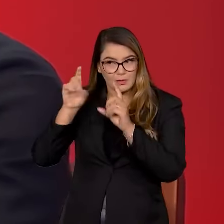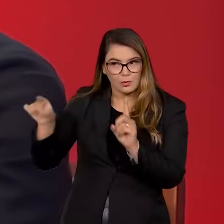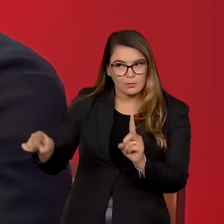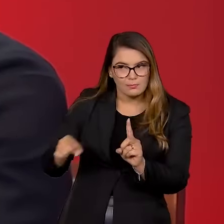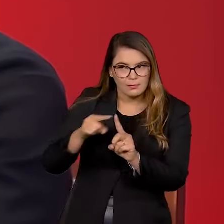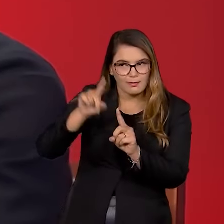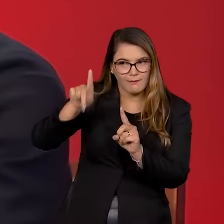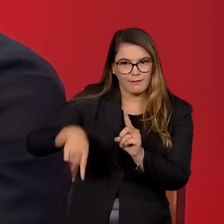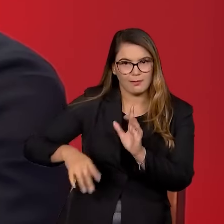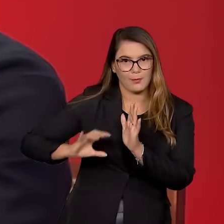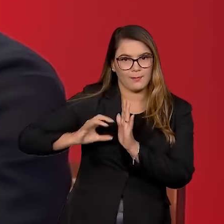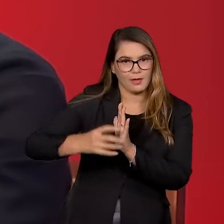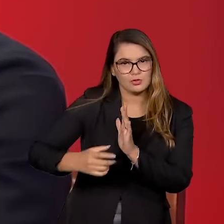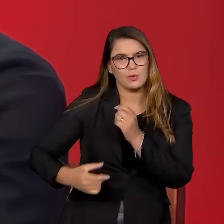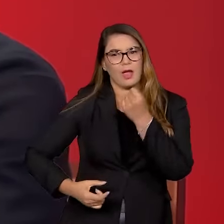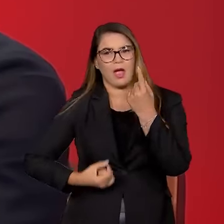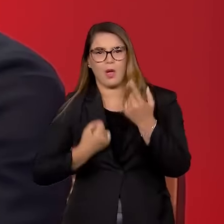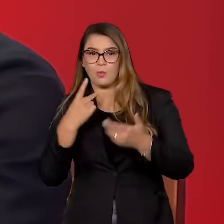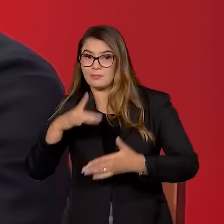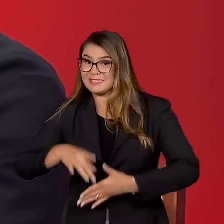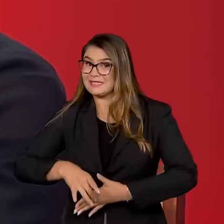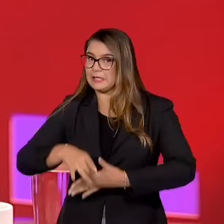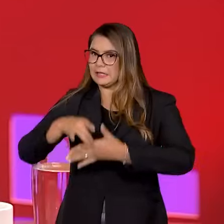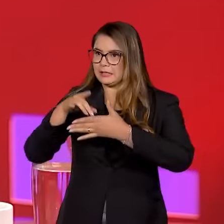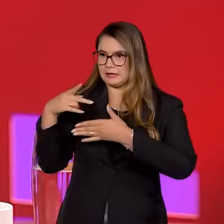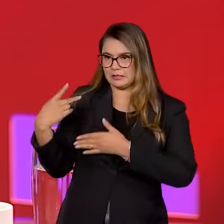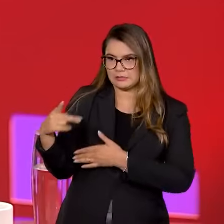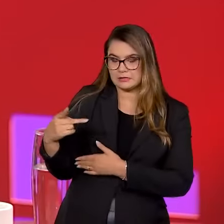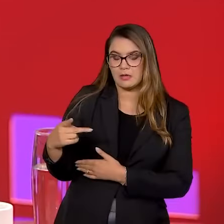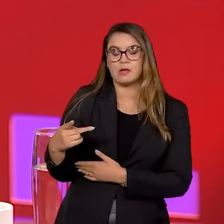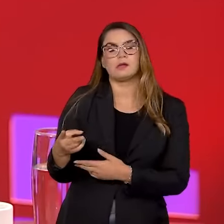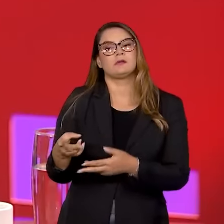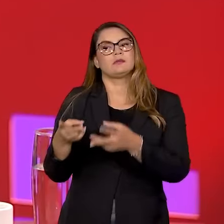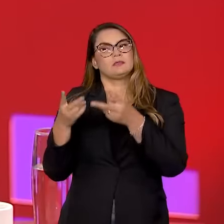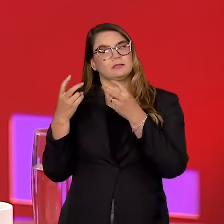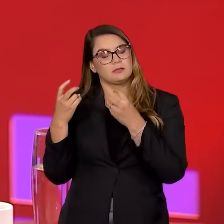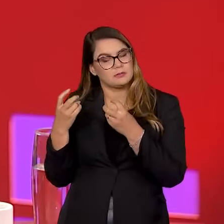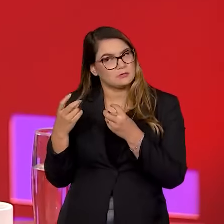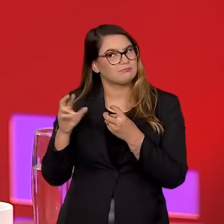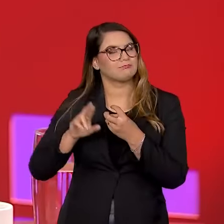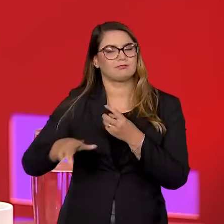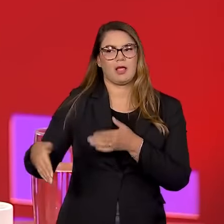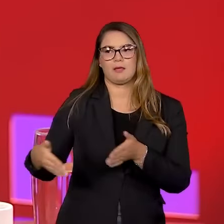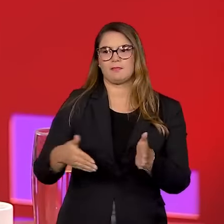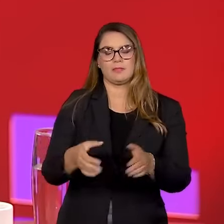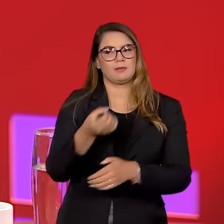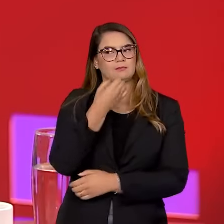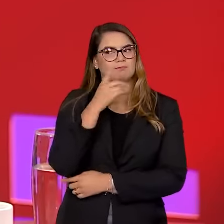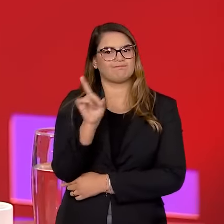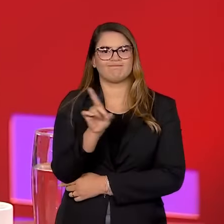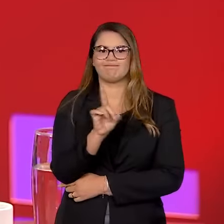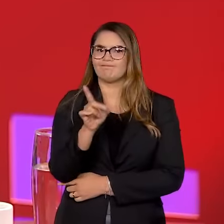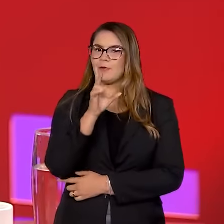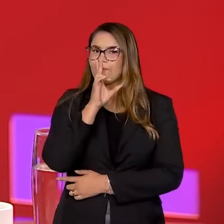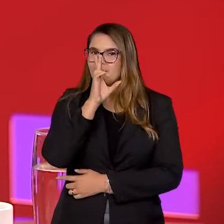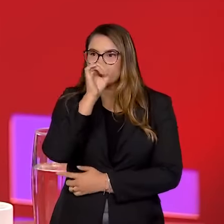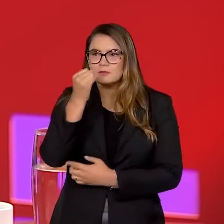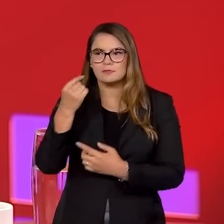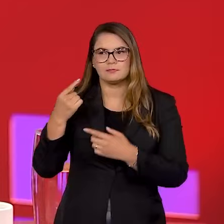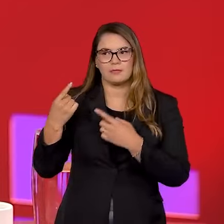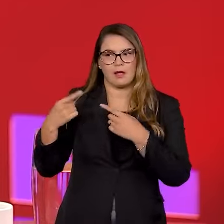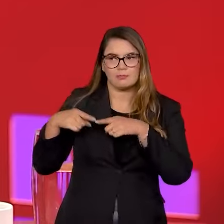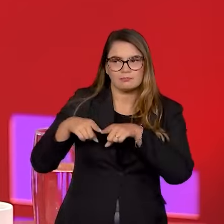era um partido político e algumas lideranças desse partido, a gente percebeu que a coisa não estava caminhando bem. E resolvemos intensificar o